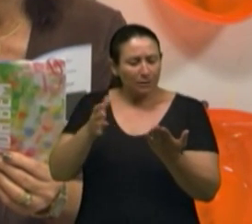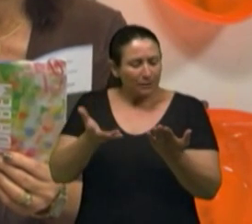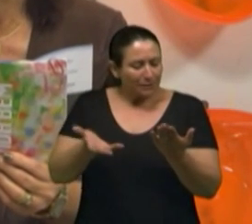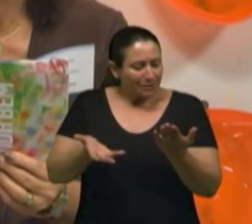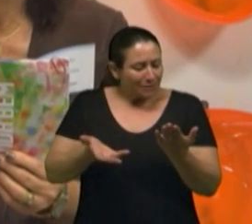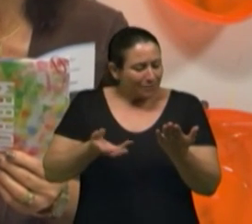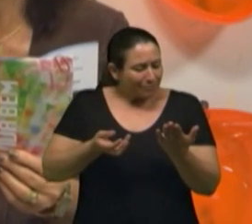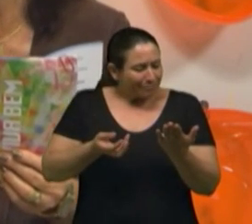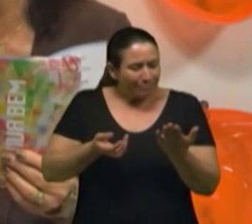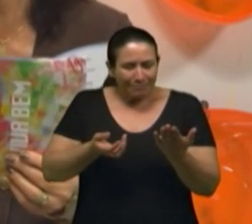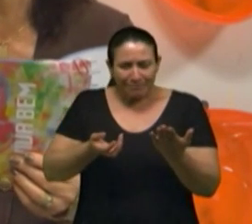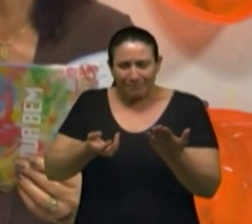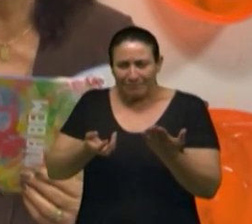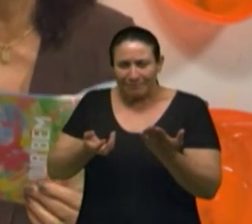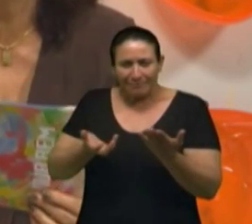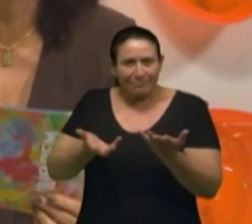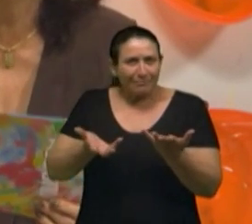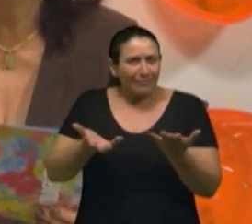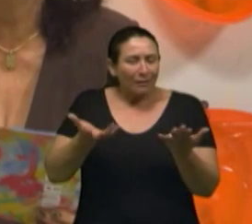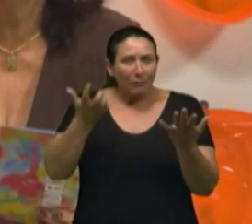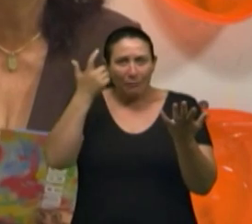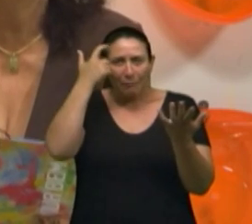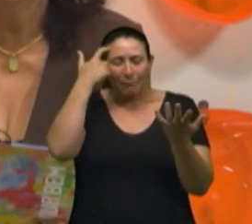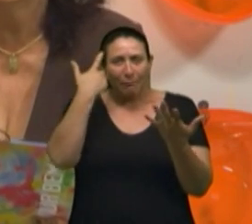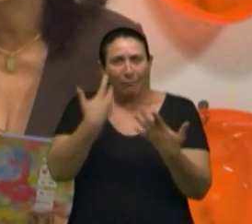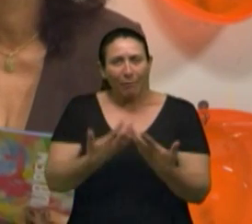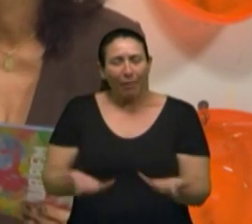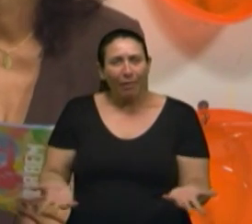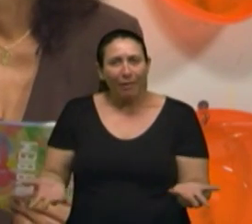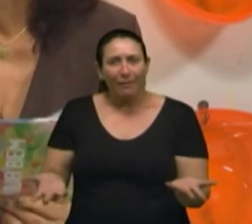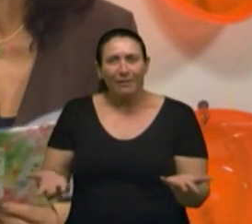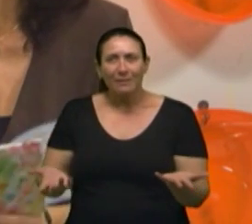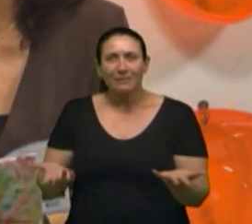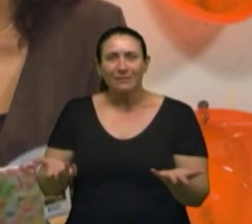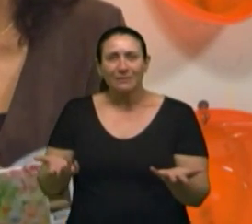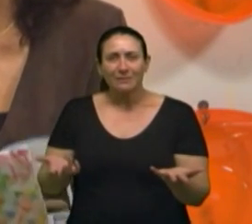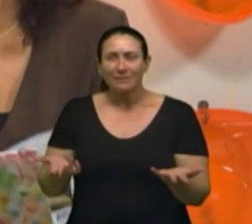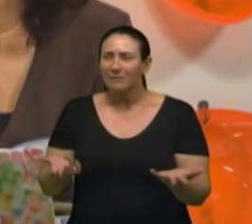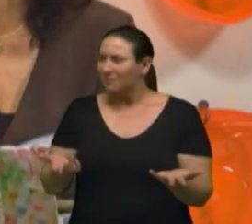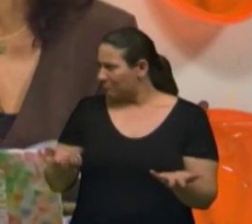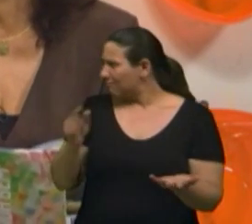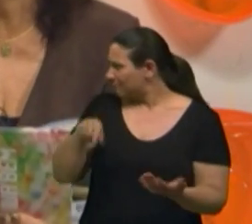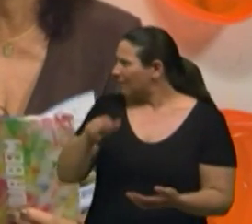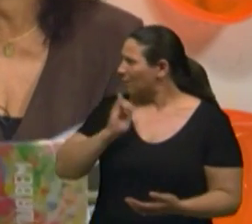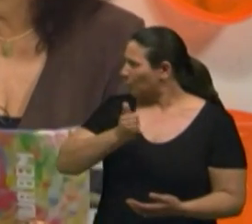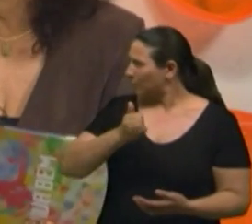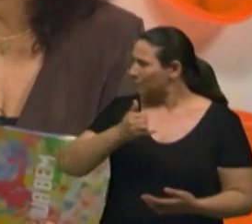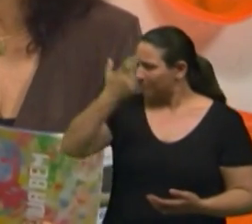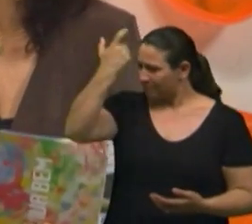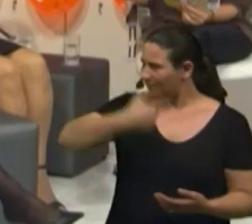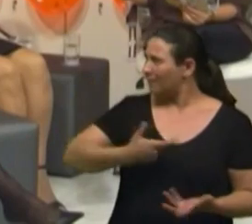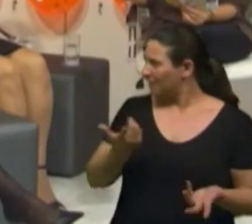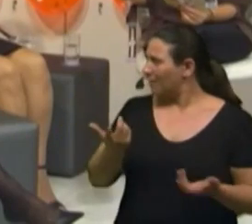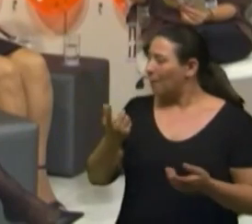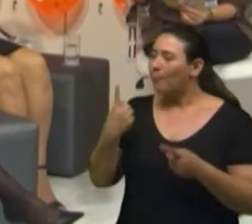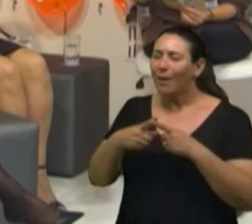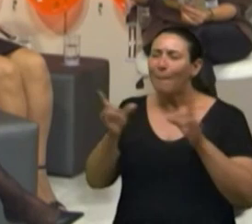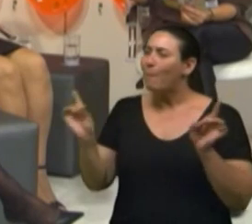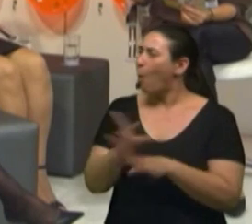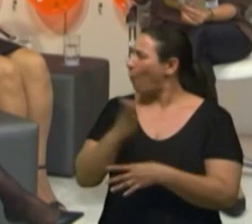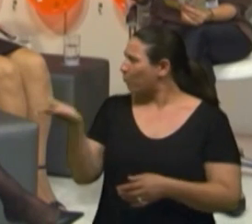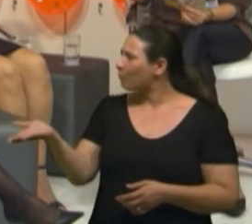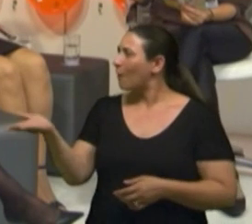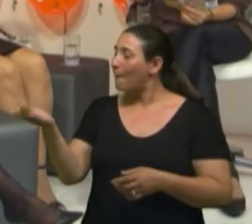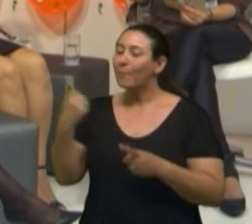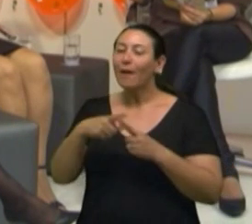perplexo e não sabe o que fazer. Isso é depoimento que é pronto, porque a gente está falando a